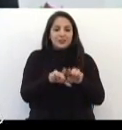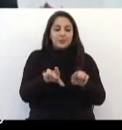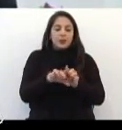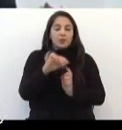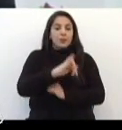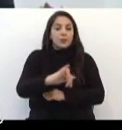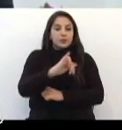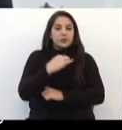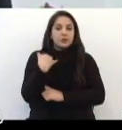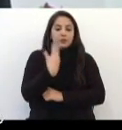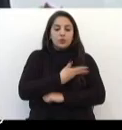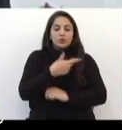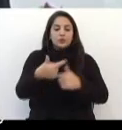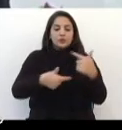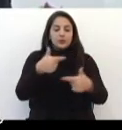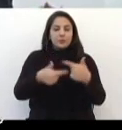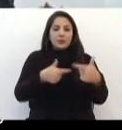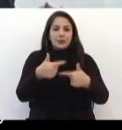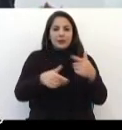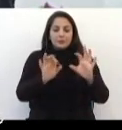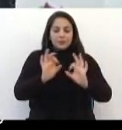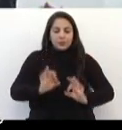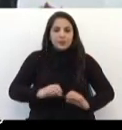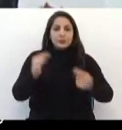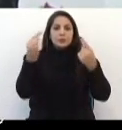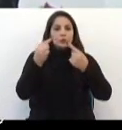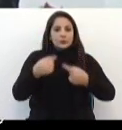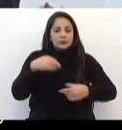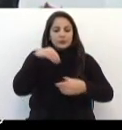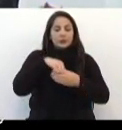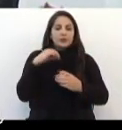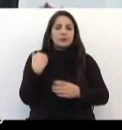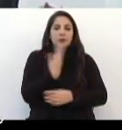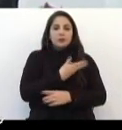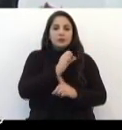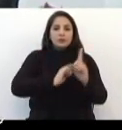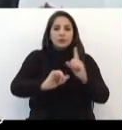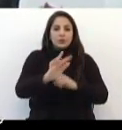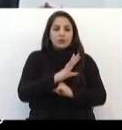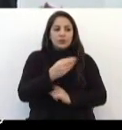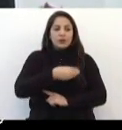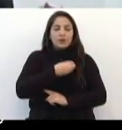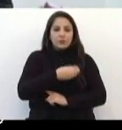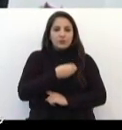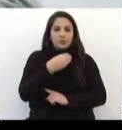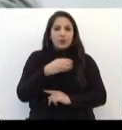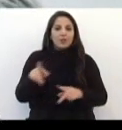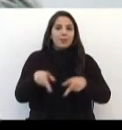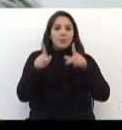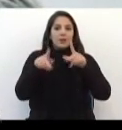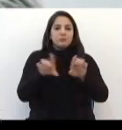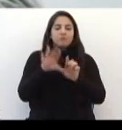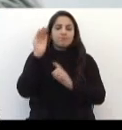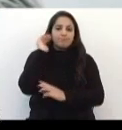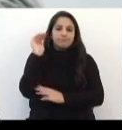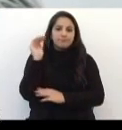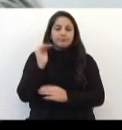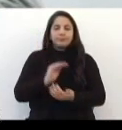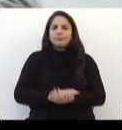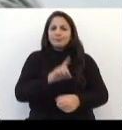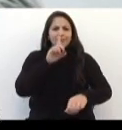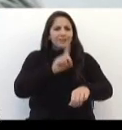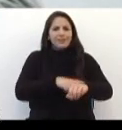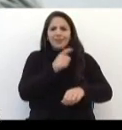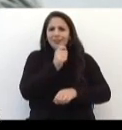trabalharmos A organização Da estruturação Da nossa sociedade Para que ela viva Na paz e na tranquilidade Está na hora Colegas